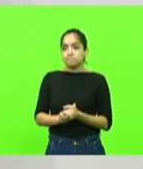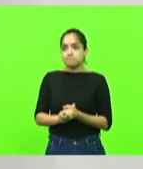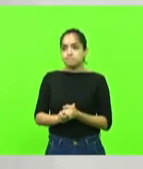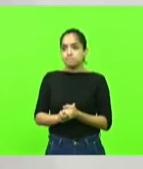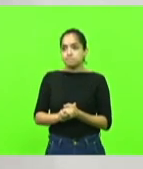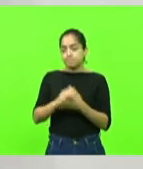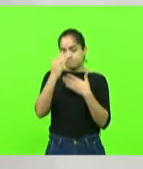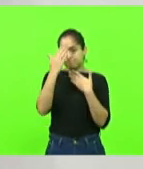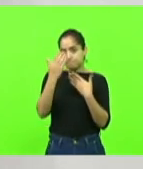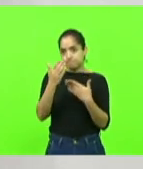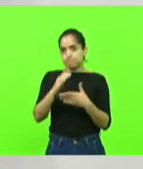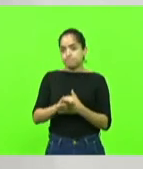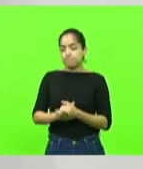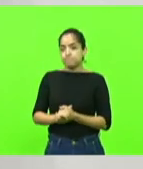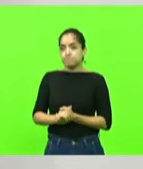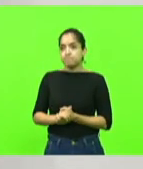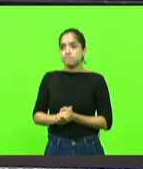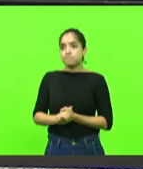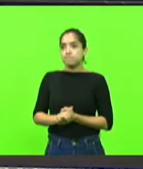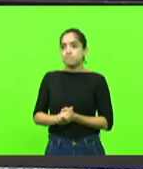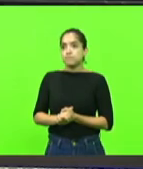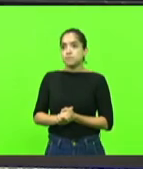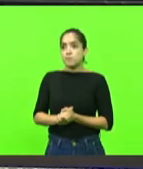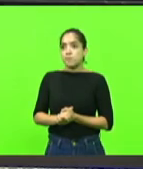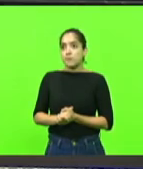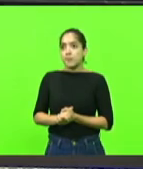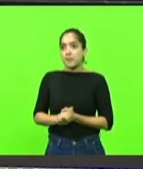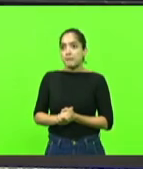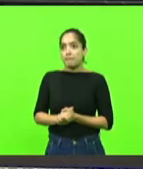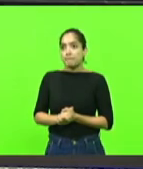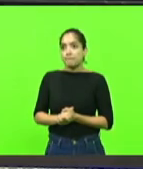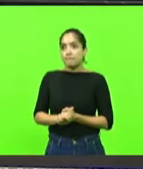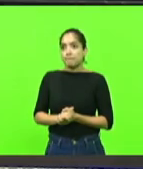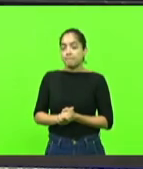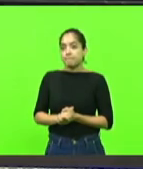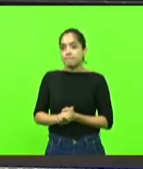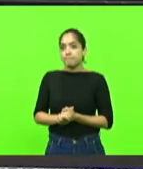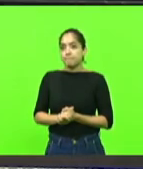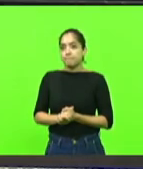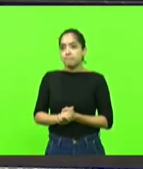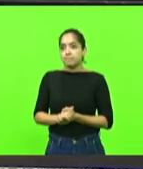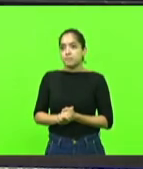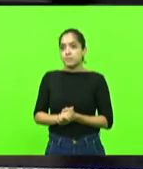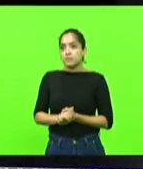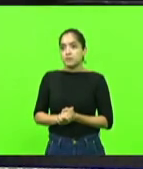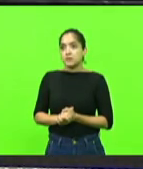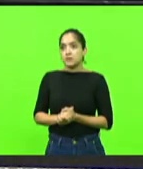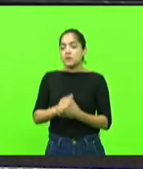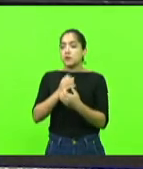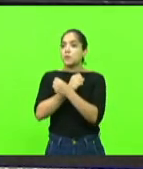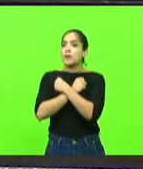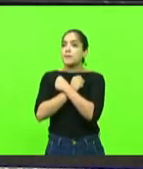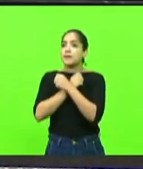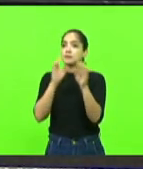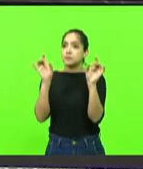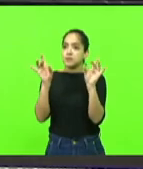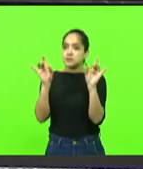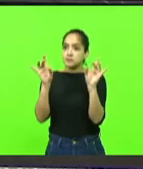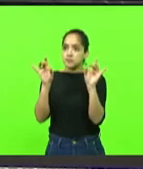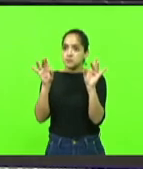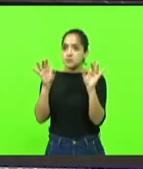Obrigado, presidente. Obrigado, deputado Sargento Lima. Quero mandar um abraço especial a quem está